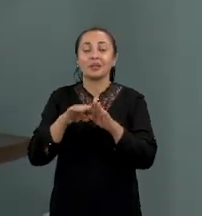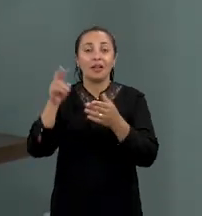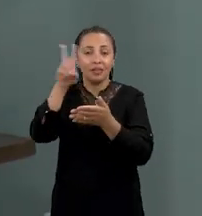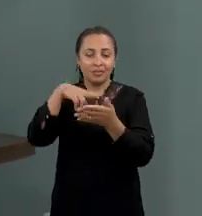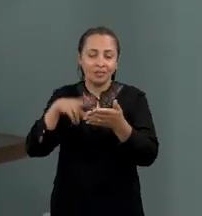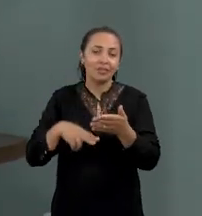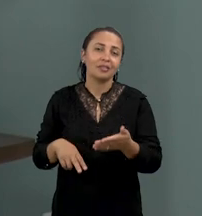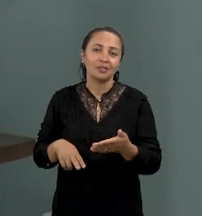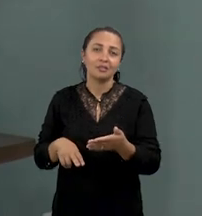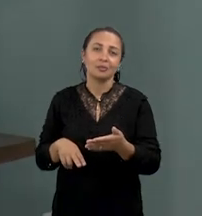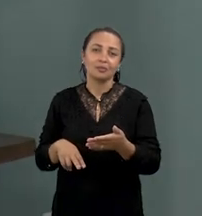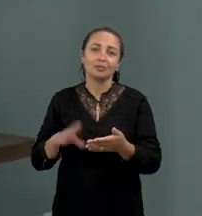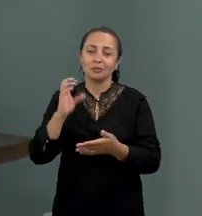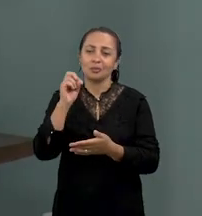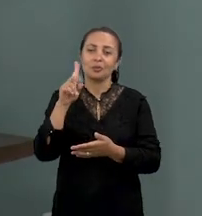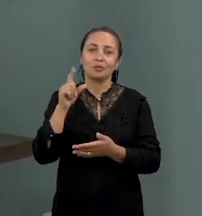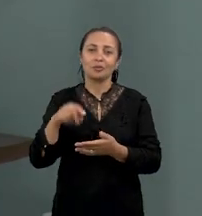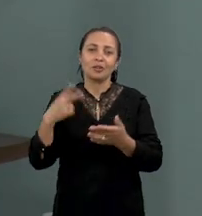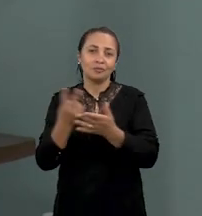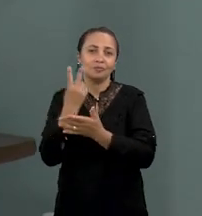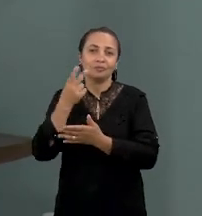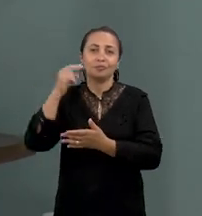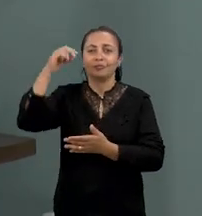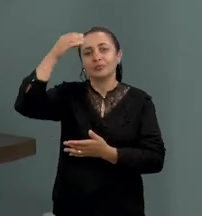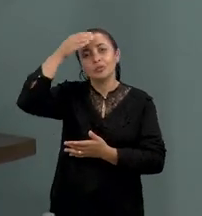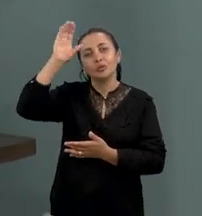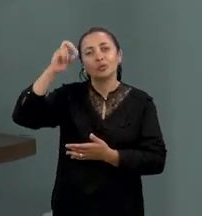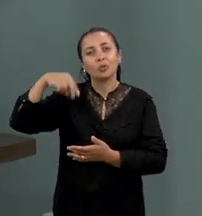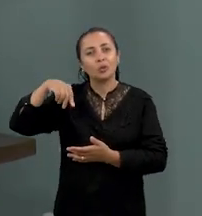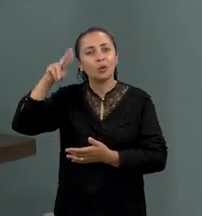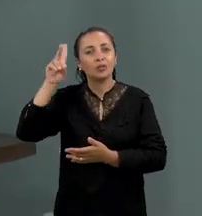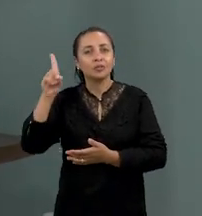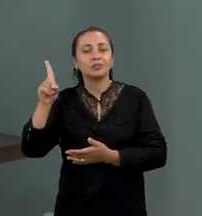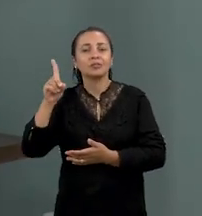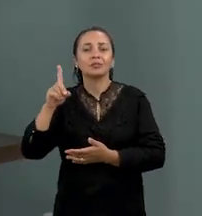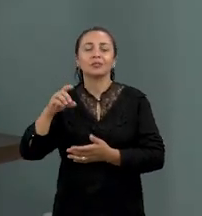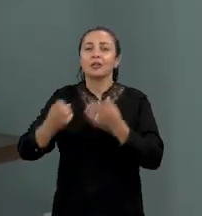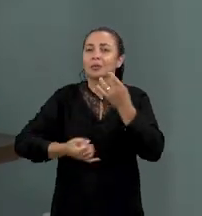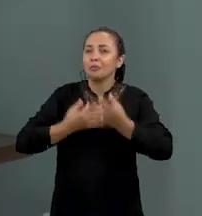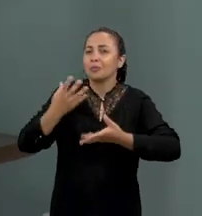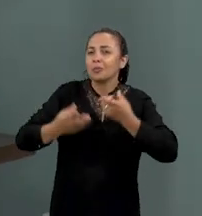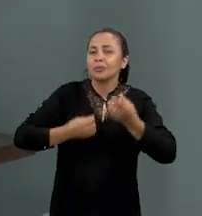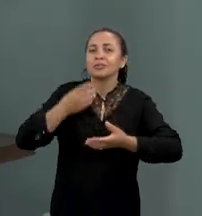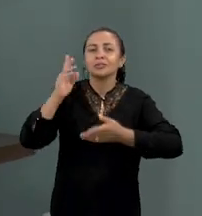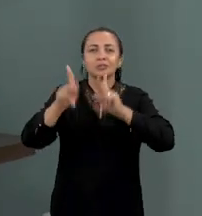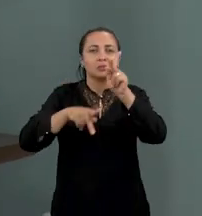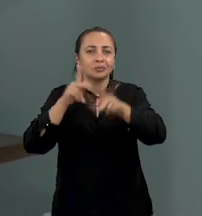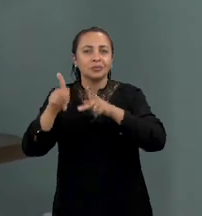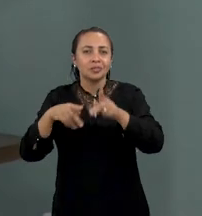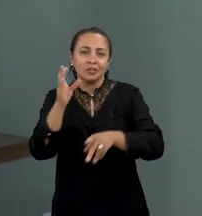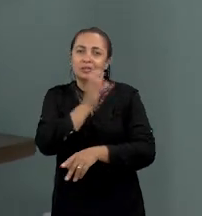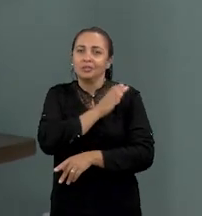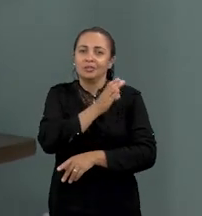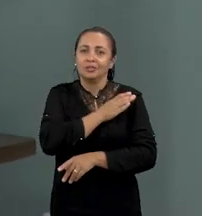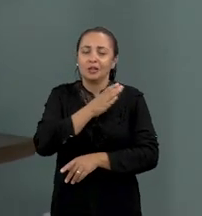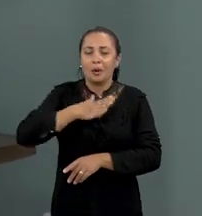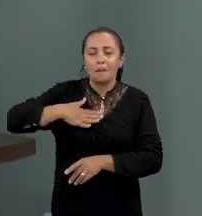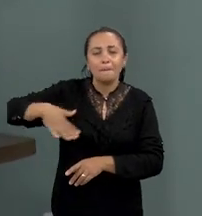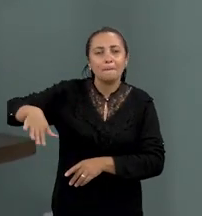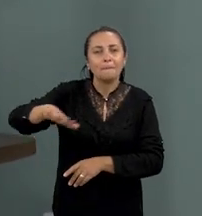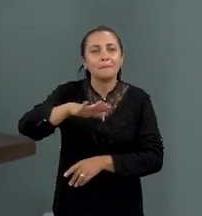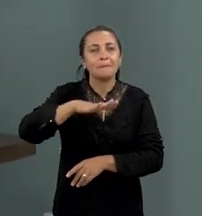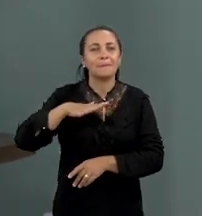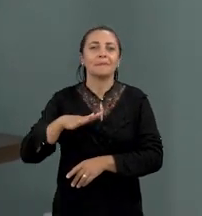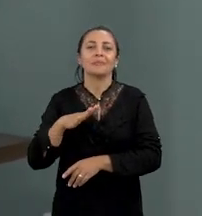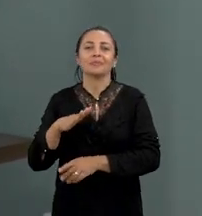literatura de cordel. Então, a valorização da cultura nordestina, a valorização da poesia popular, que é tão rica no